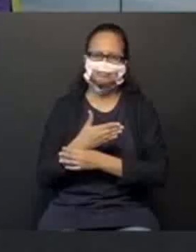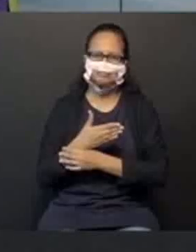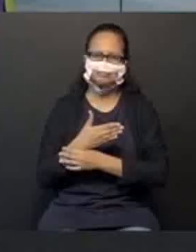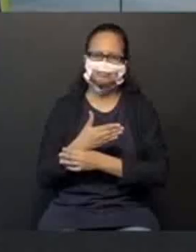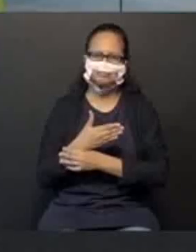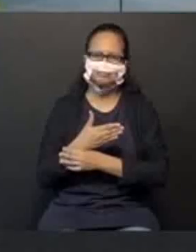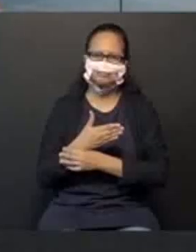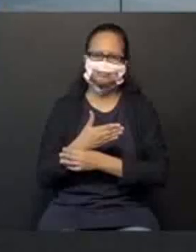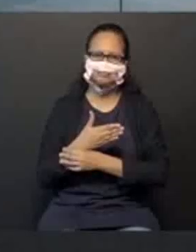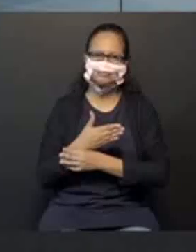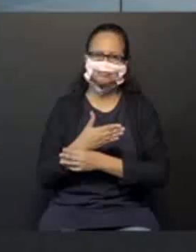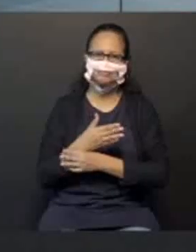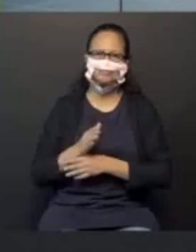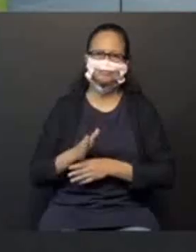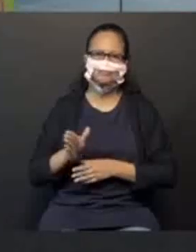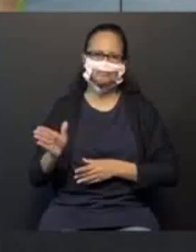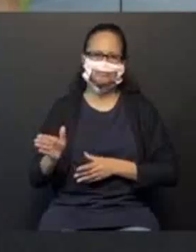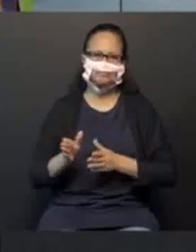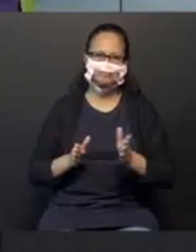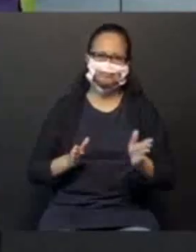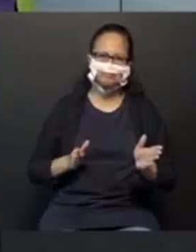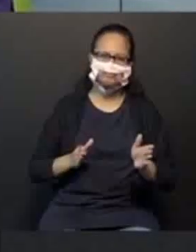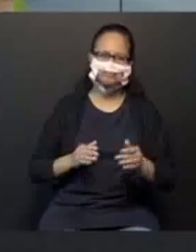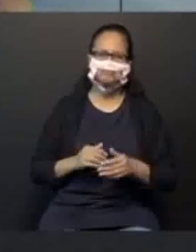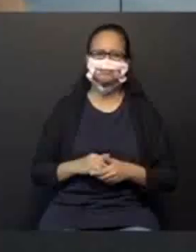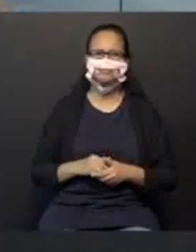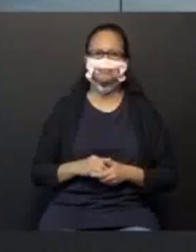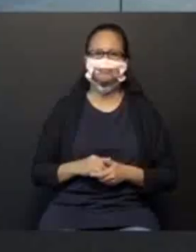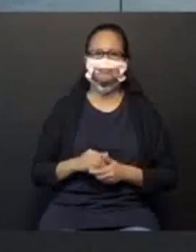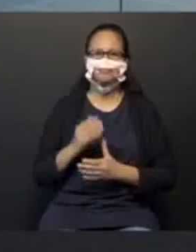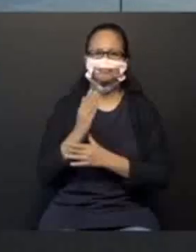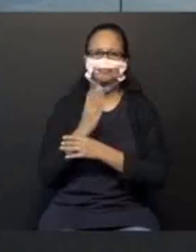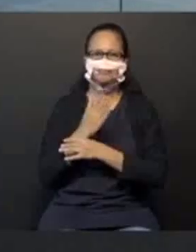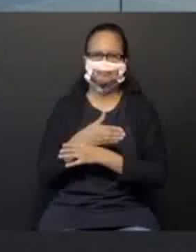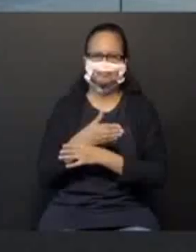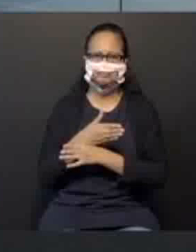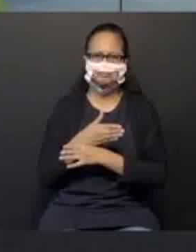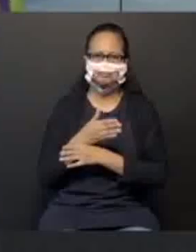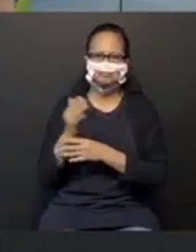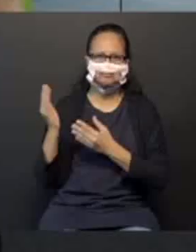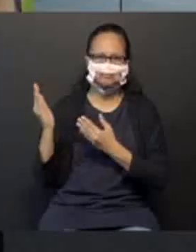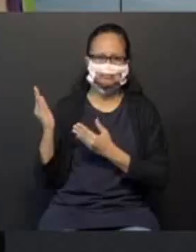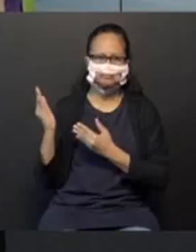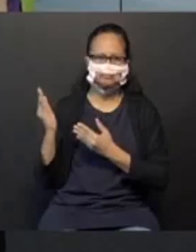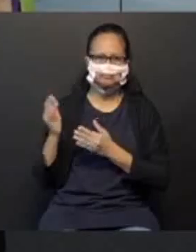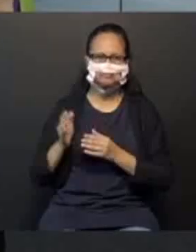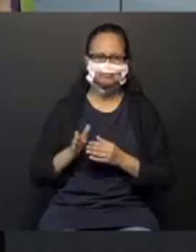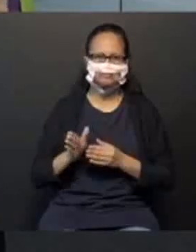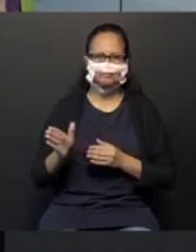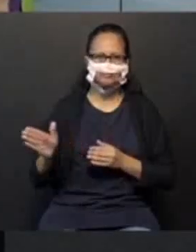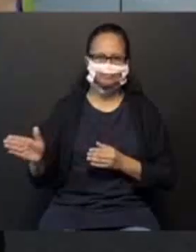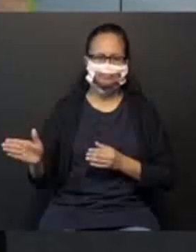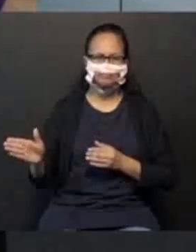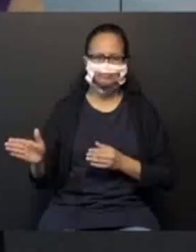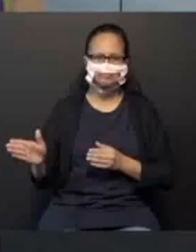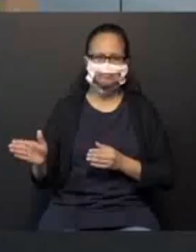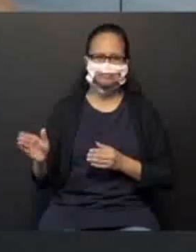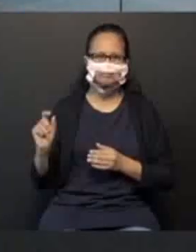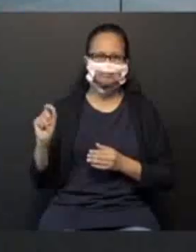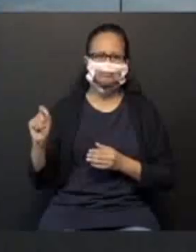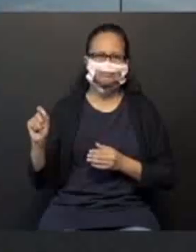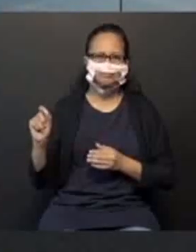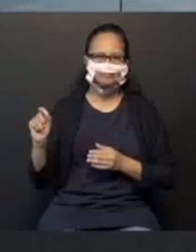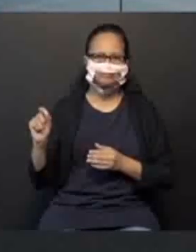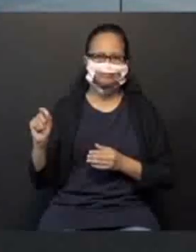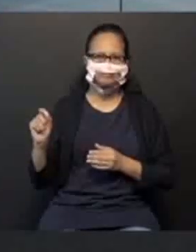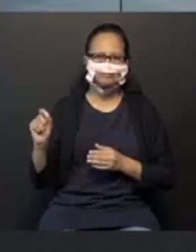a direita e a esquerda aparecendo mais uma vez. O táxi já está aqui. À direita do táxi está os